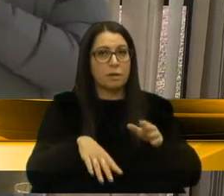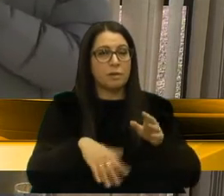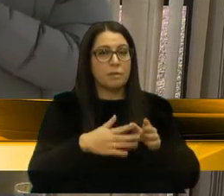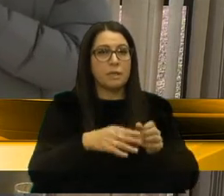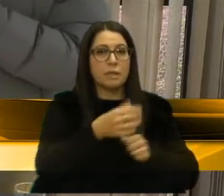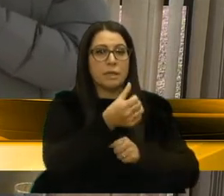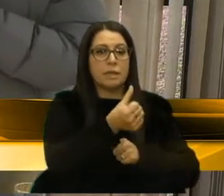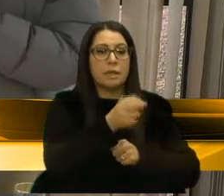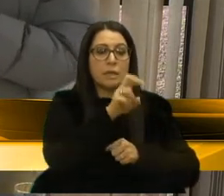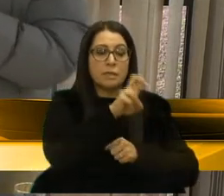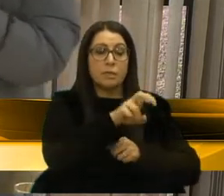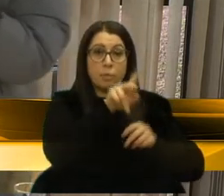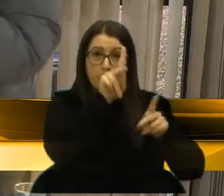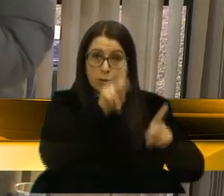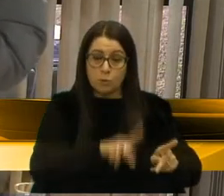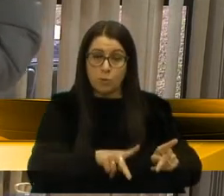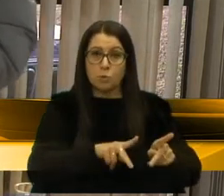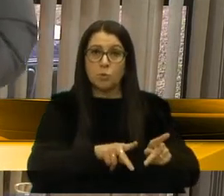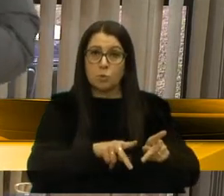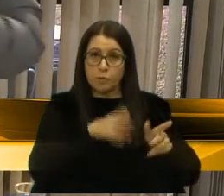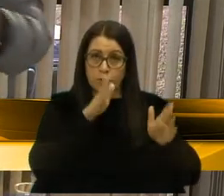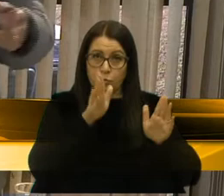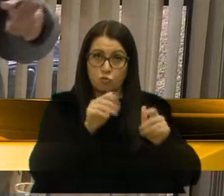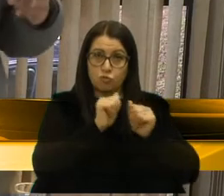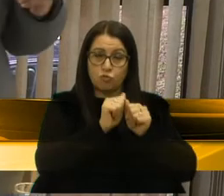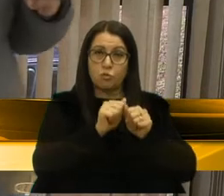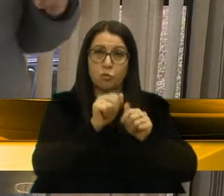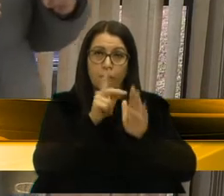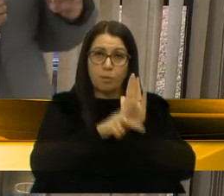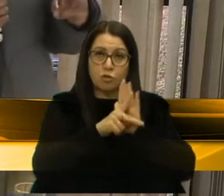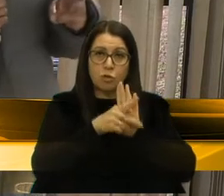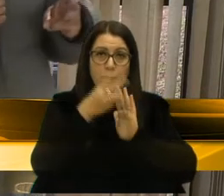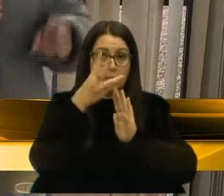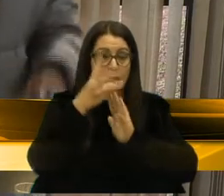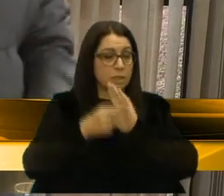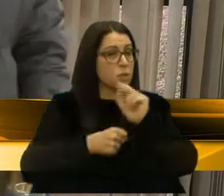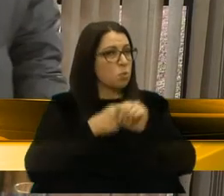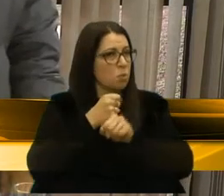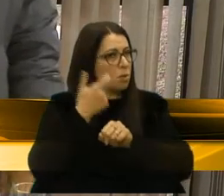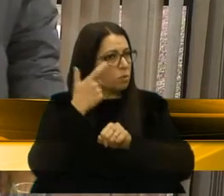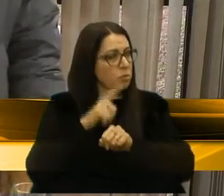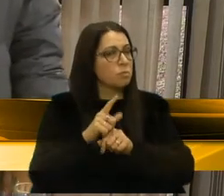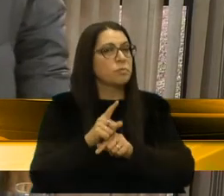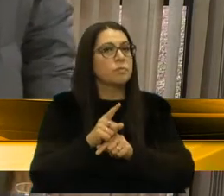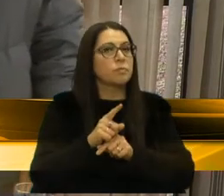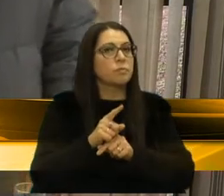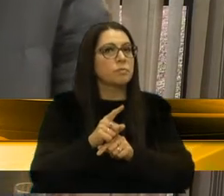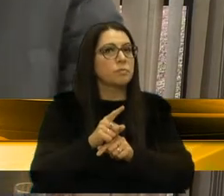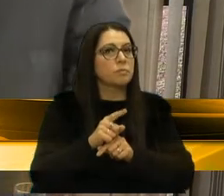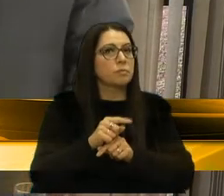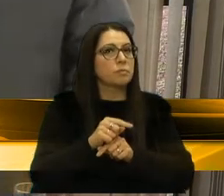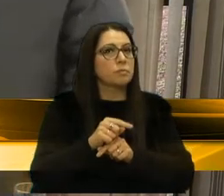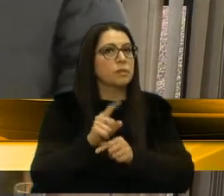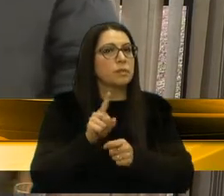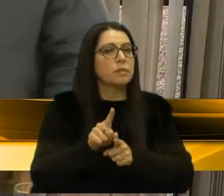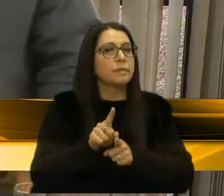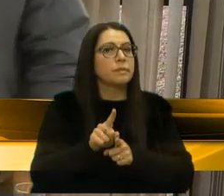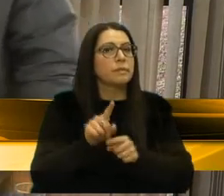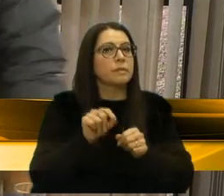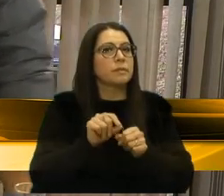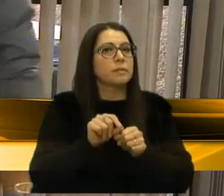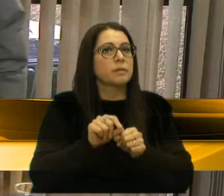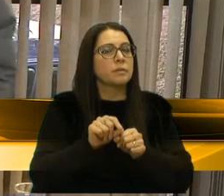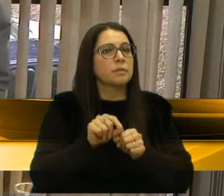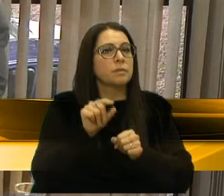65 pessoas estarão, partir de hoje, naquele projeto que já é o terceiro ano, se eu não me engano, se eu não me falo a memória, um pouquinho só de